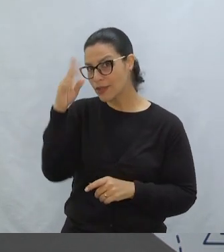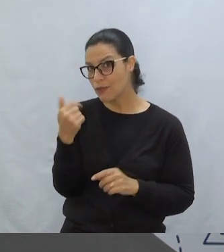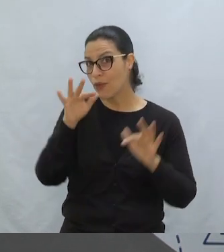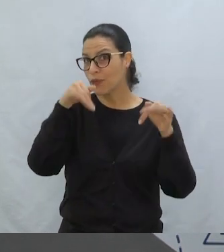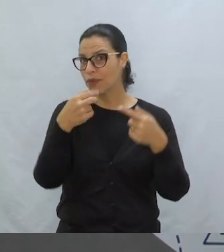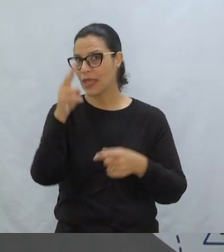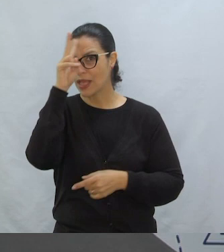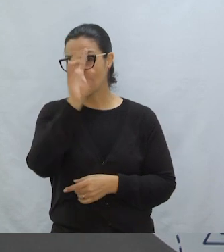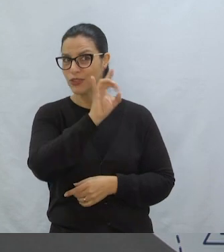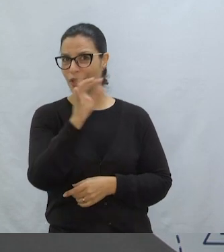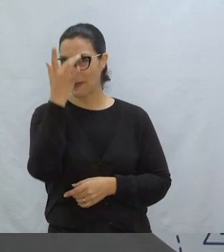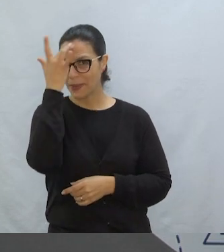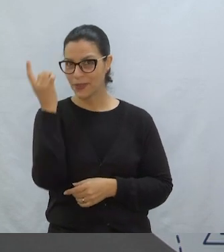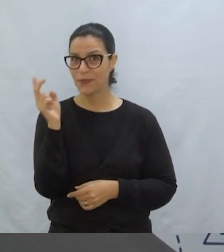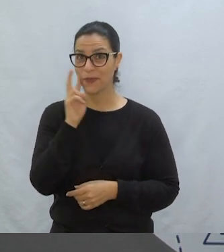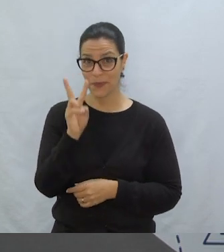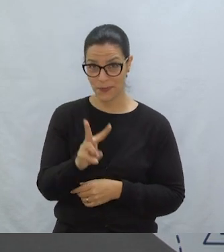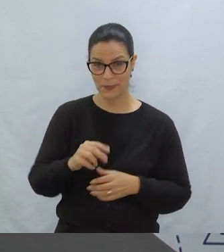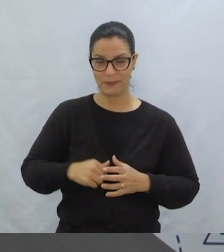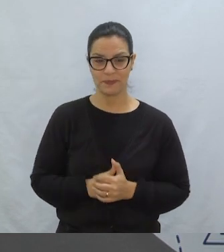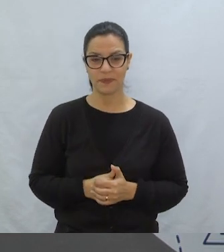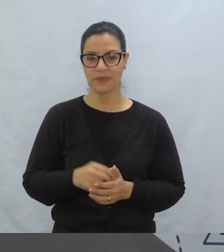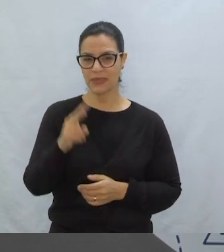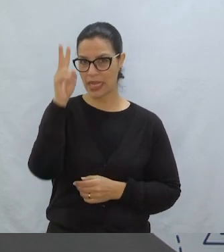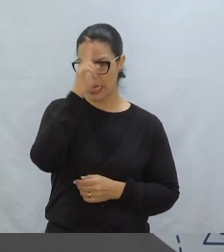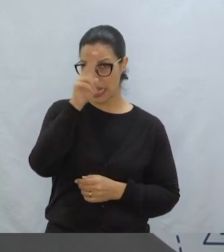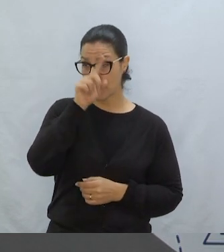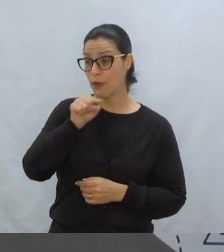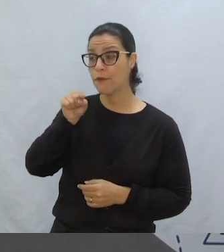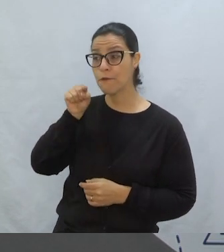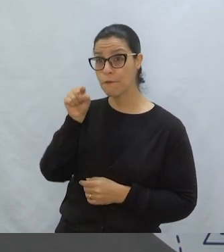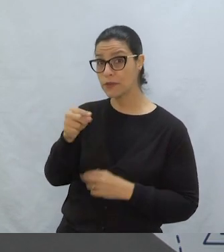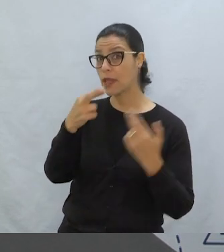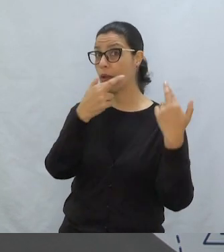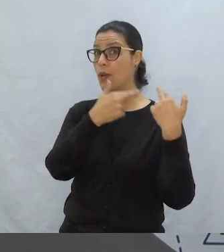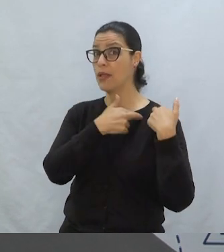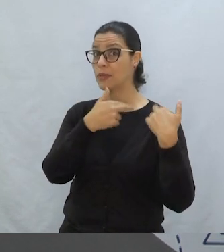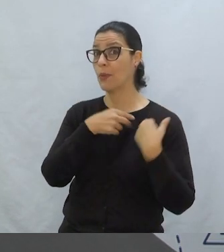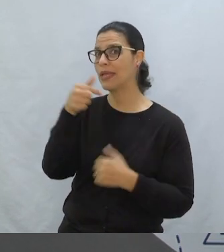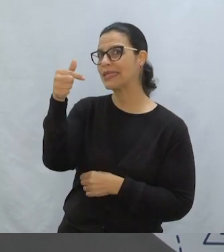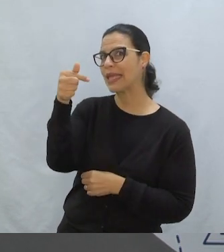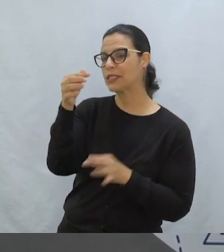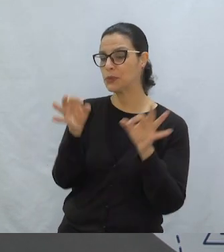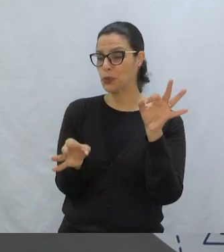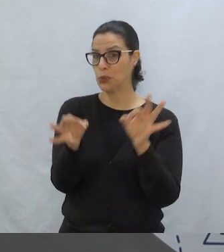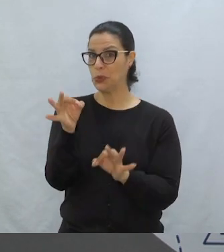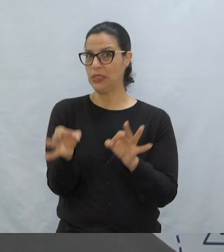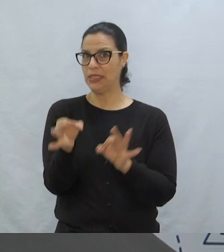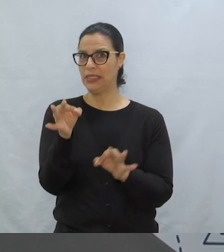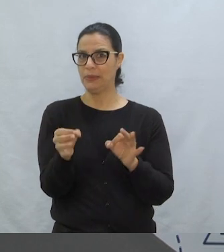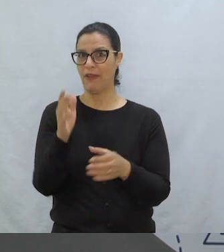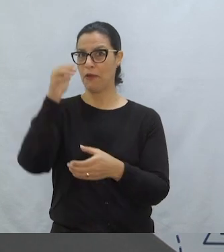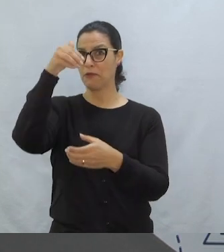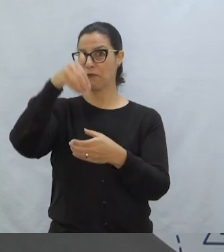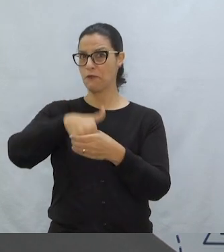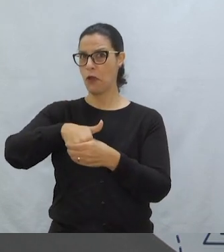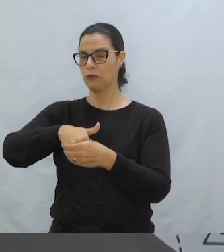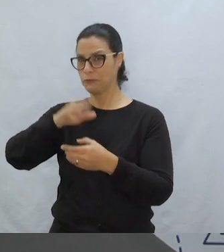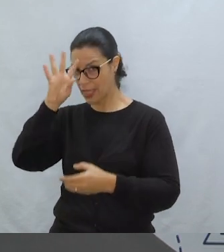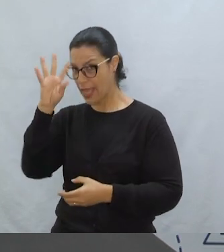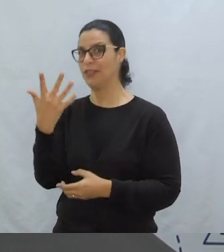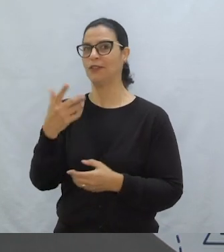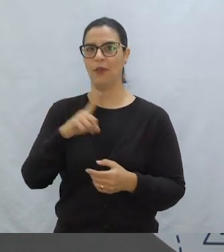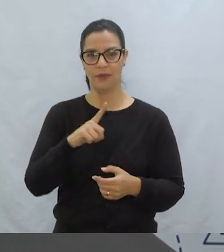como é que terminou a história de cada um deles, tá? Então, lembra que você é o sétimo jurado. Era o voto